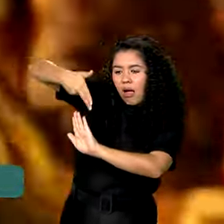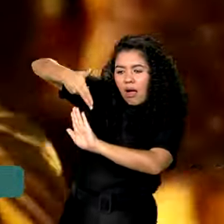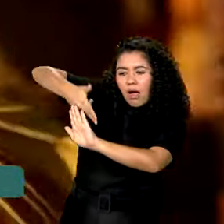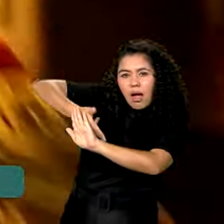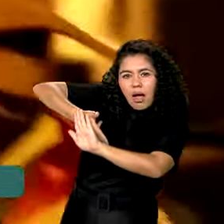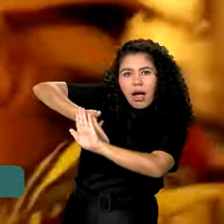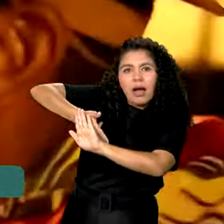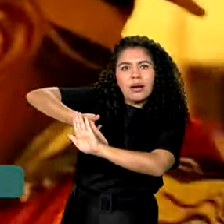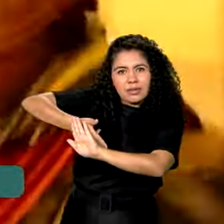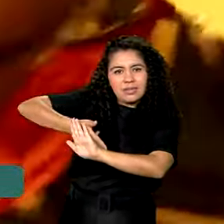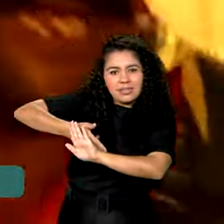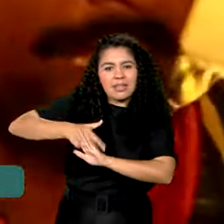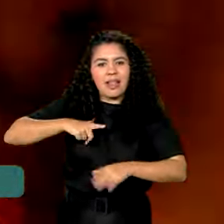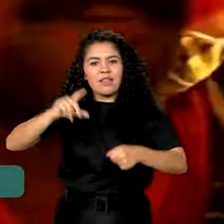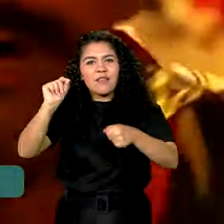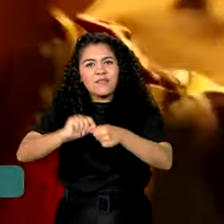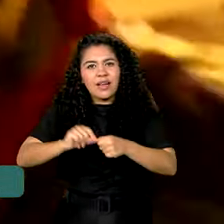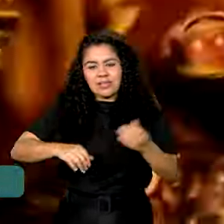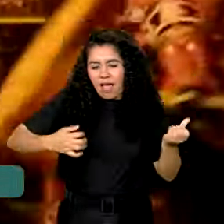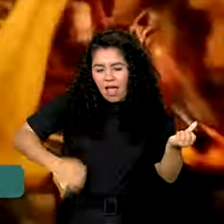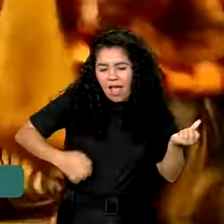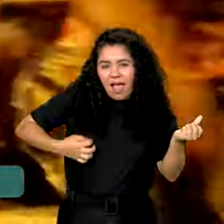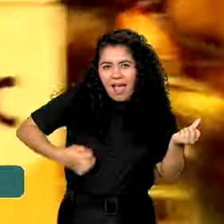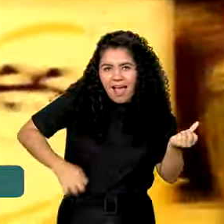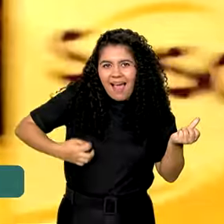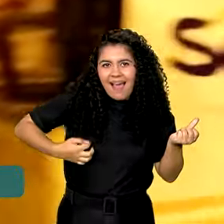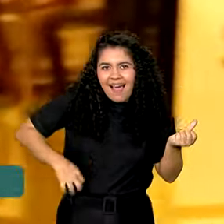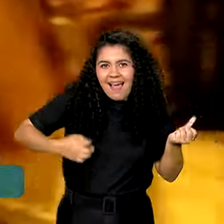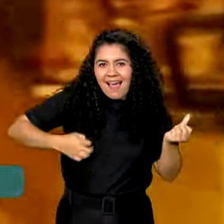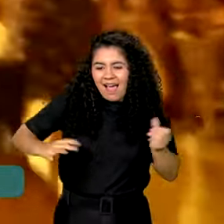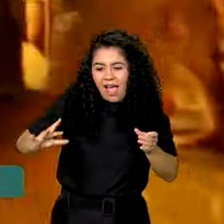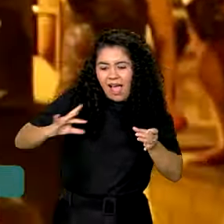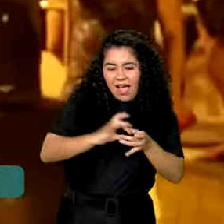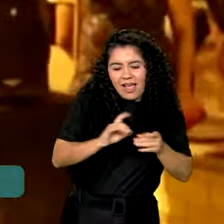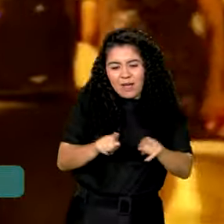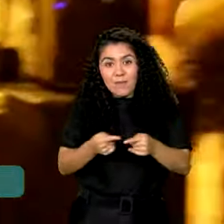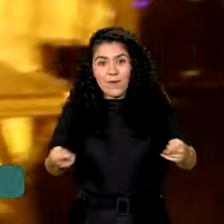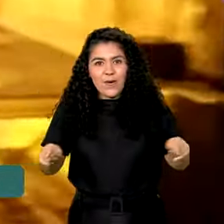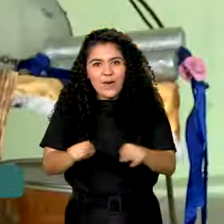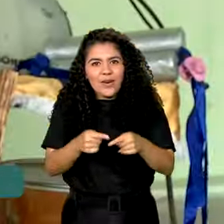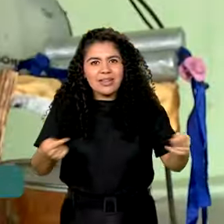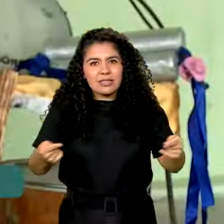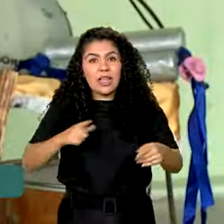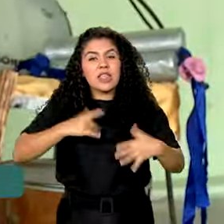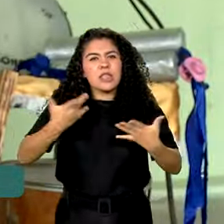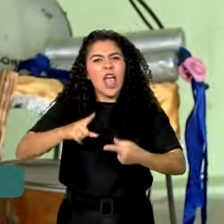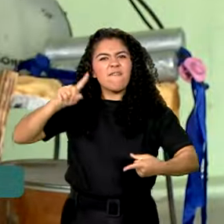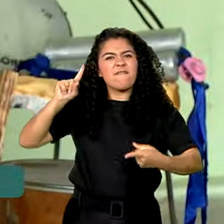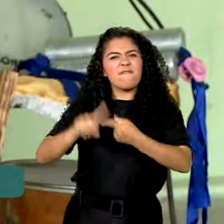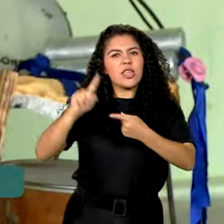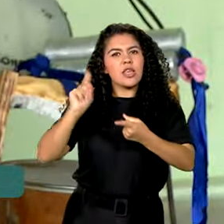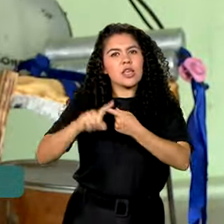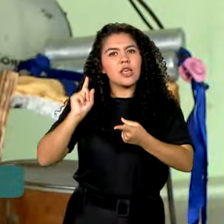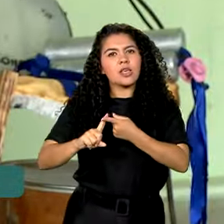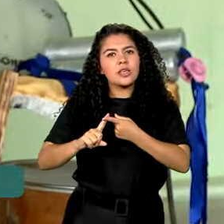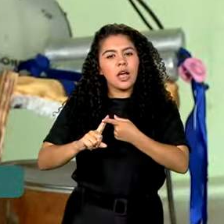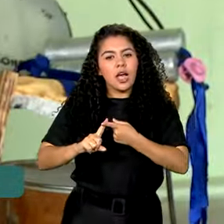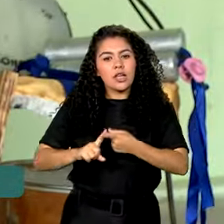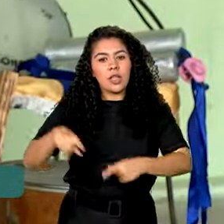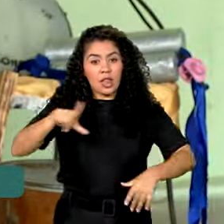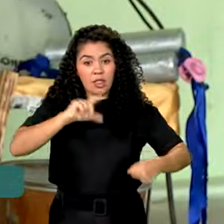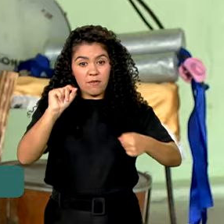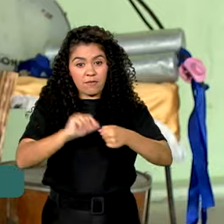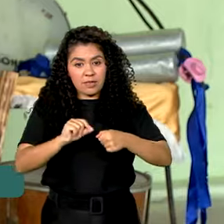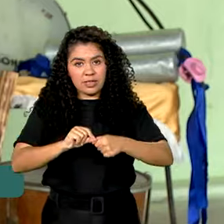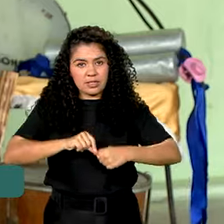soubesse fazer um repento ou imitar um repento. E, portanto, eles foram para ser vingados do patrão. Cada um fizeram um cacete desses